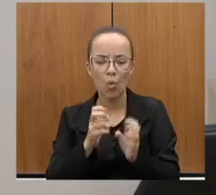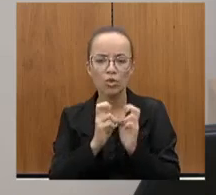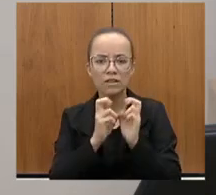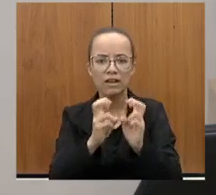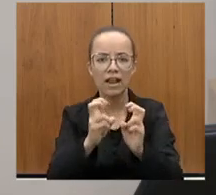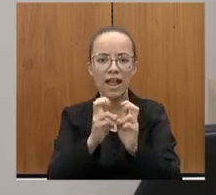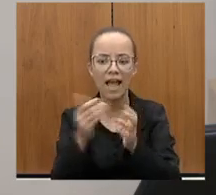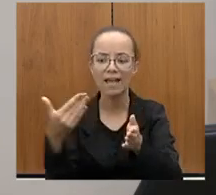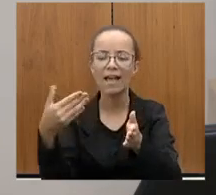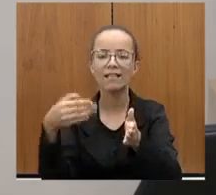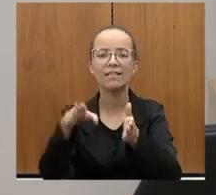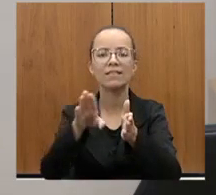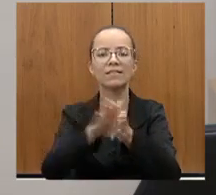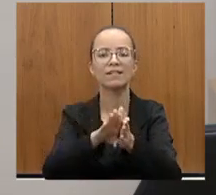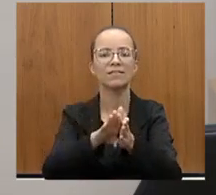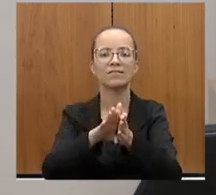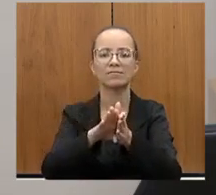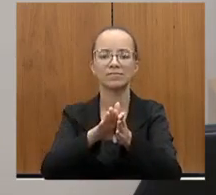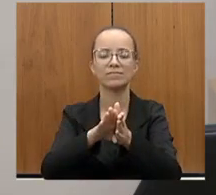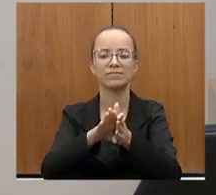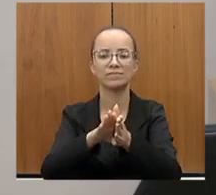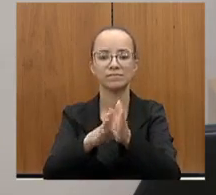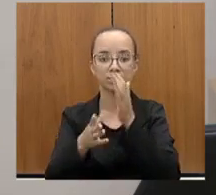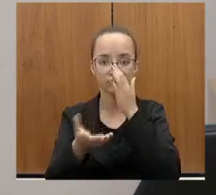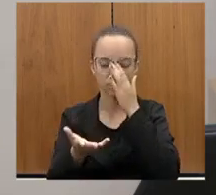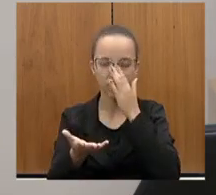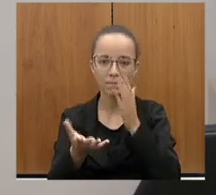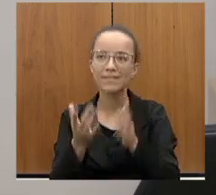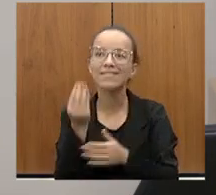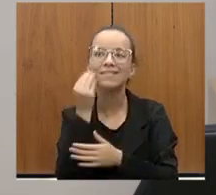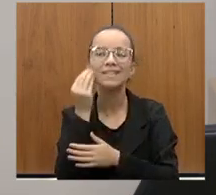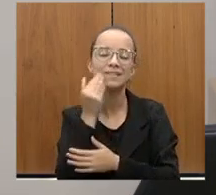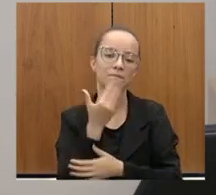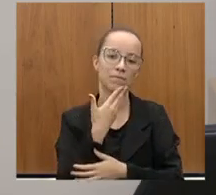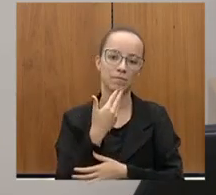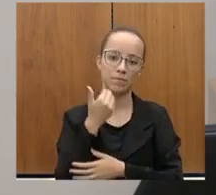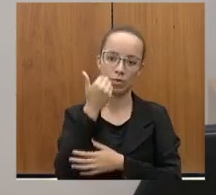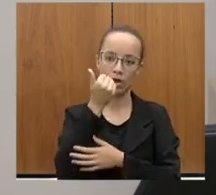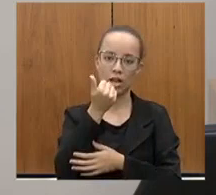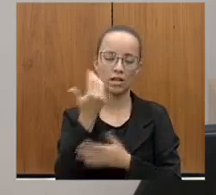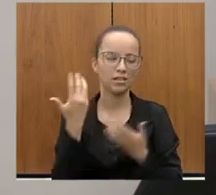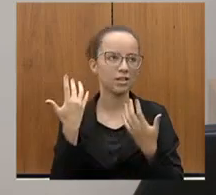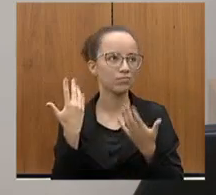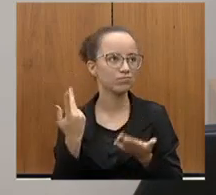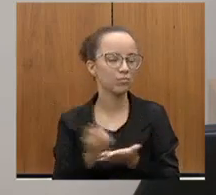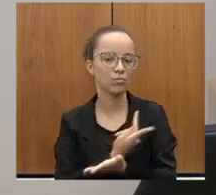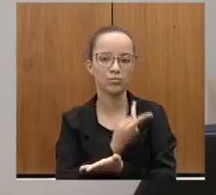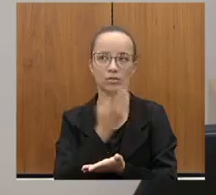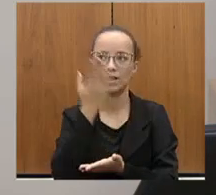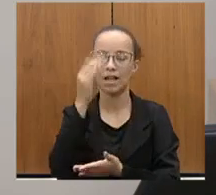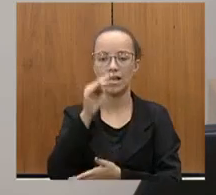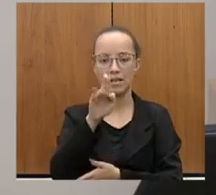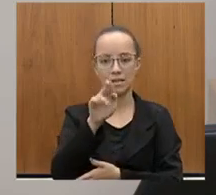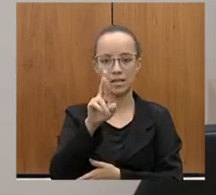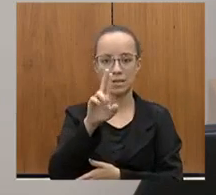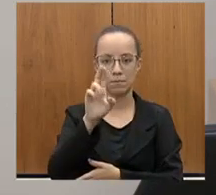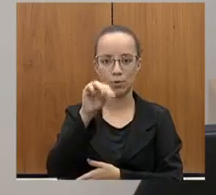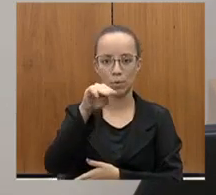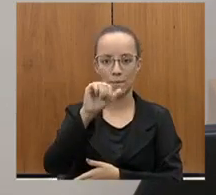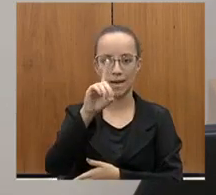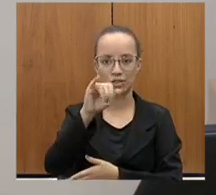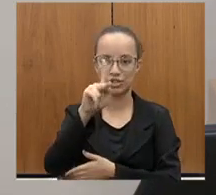minimizarmos alguma coisa daquela tragédia, daquele desastre, daquele crime.